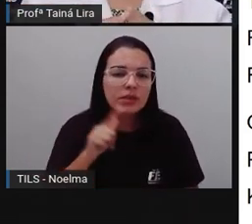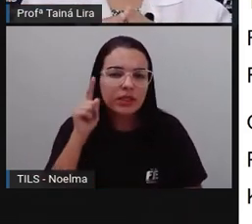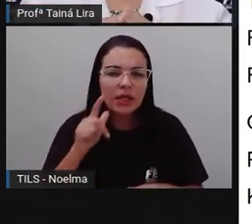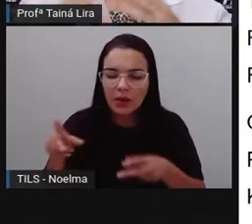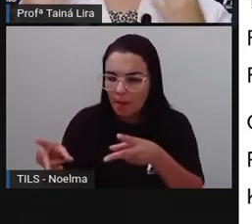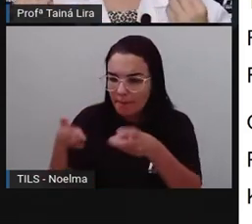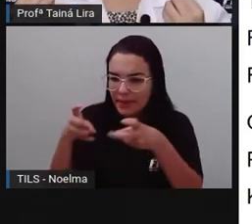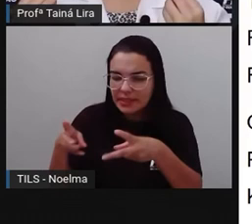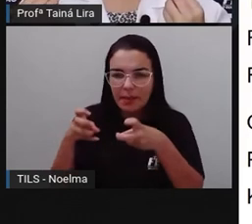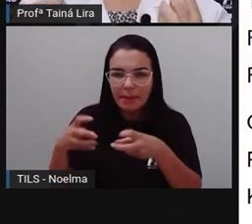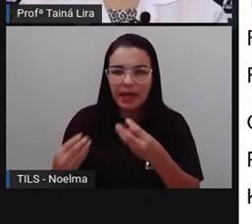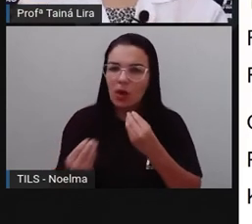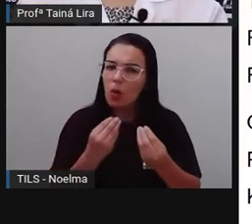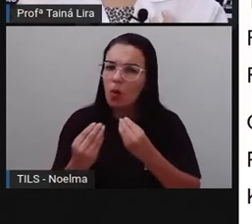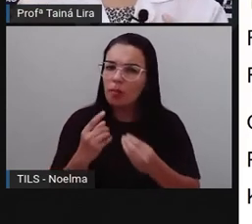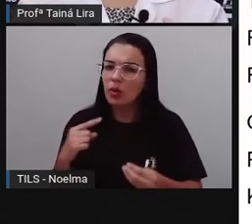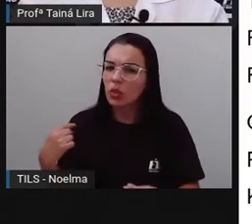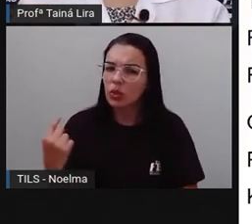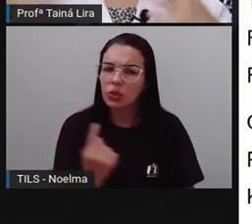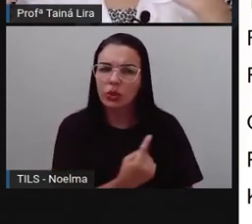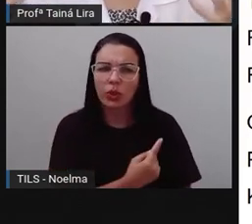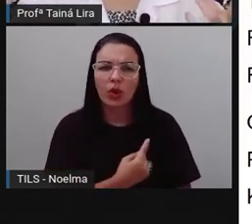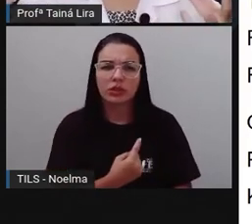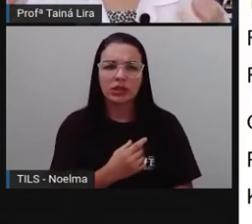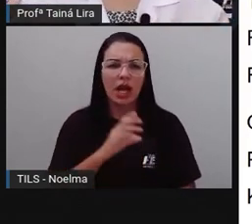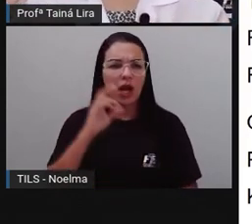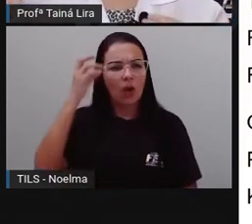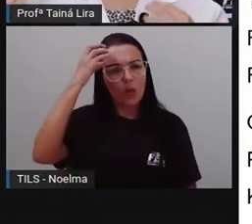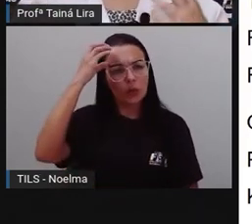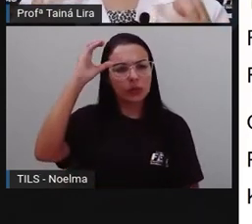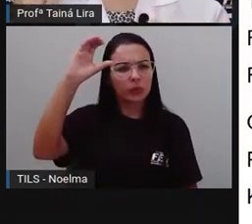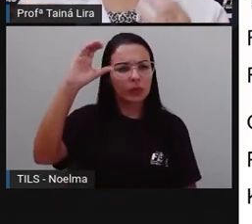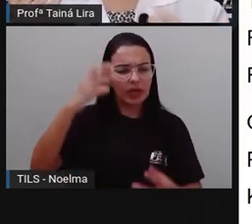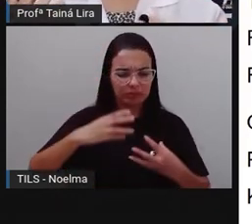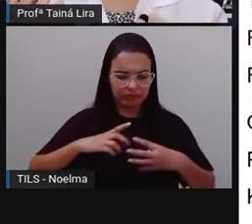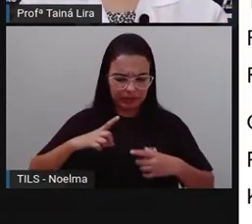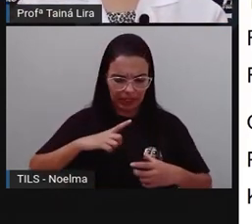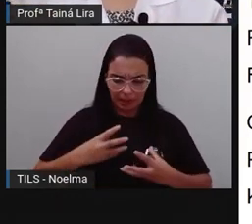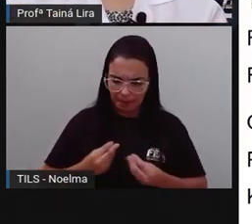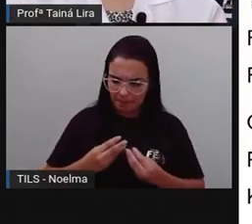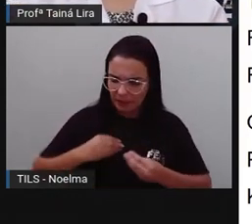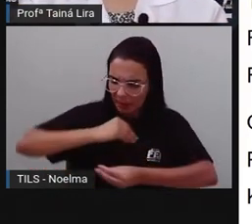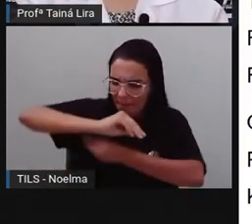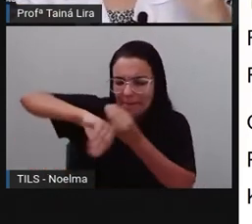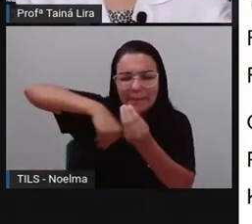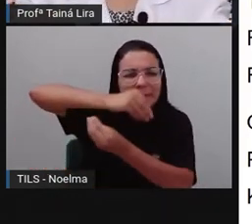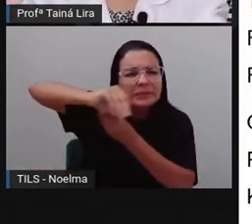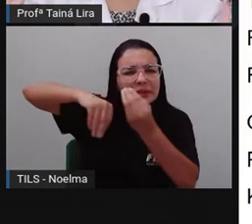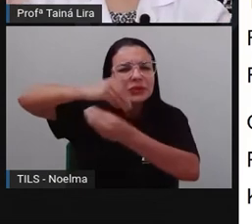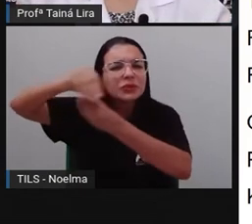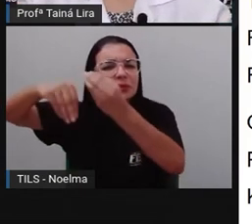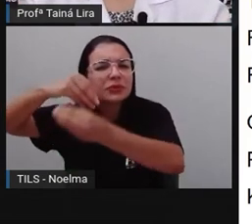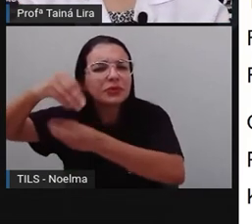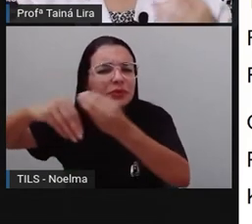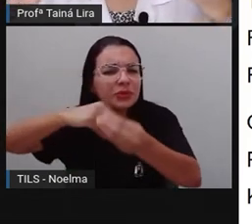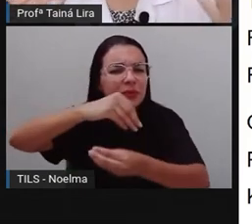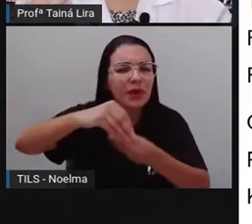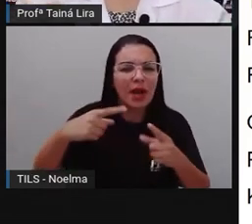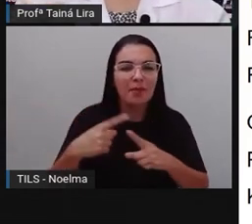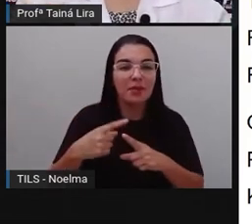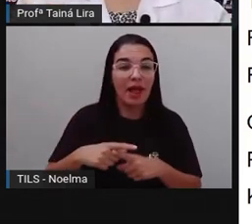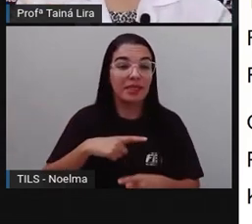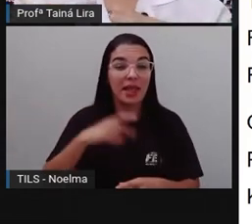como nós, nossa cultura, na realidade, formada por várias culturas, né?